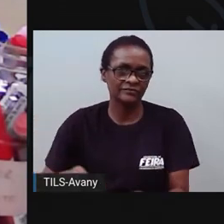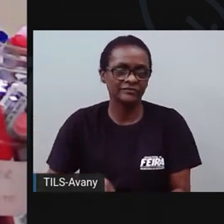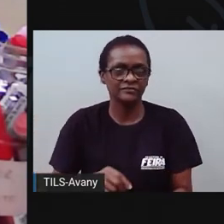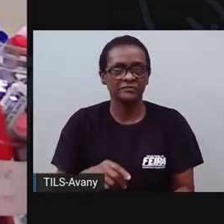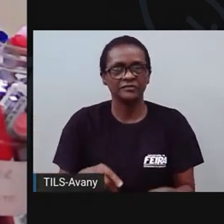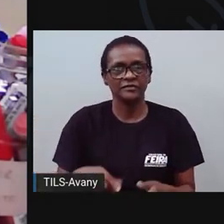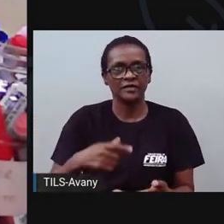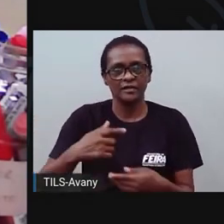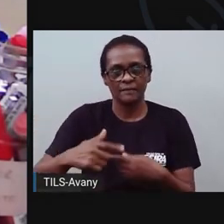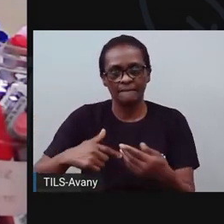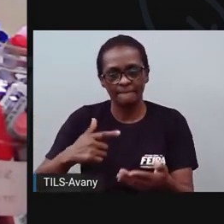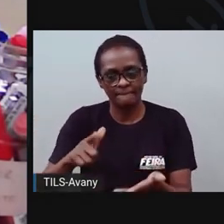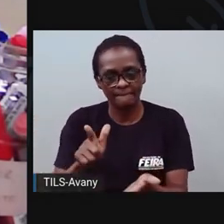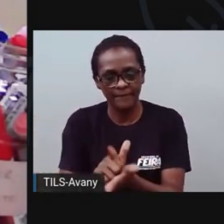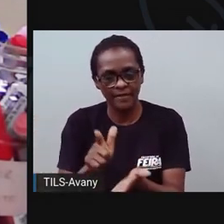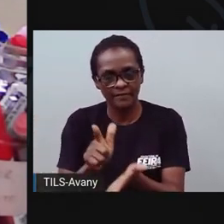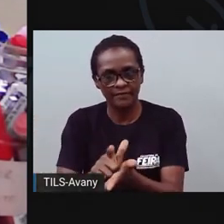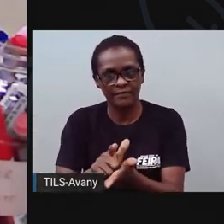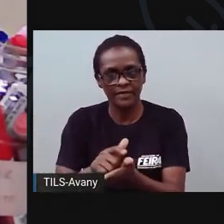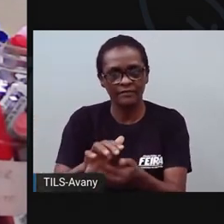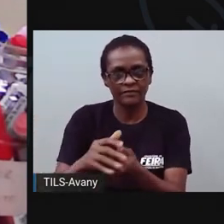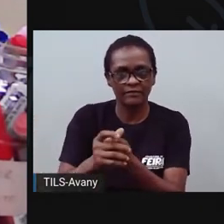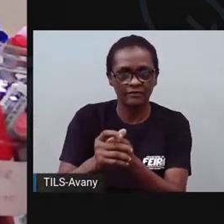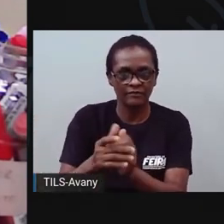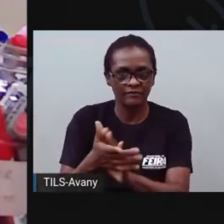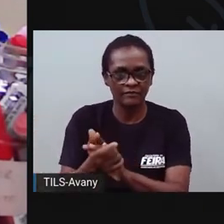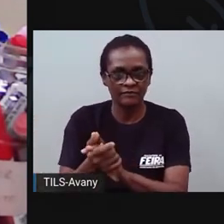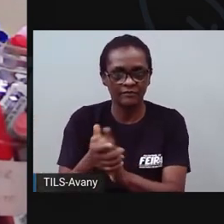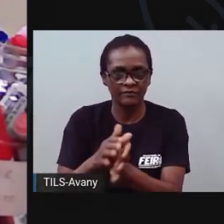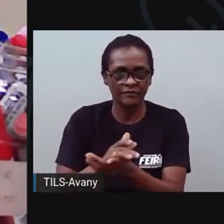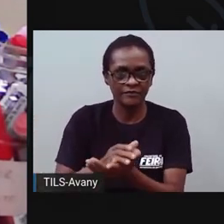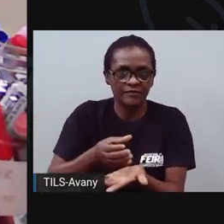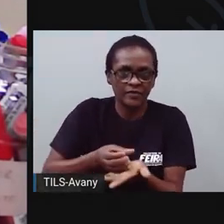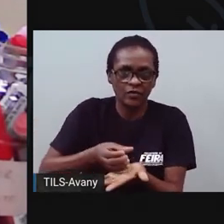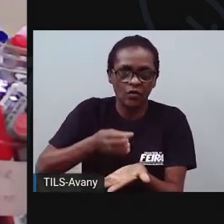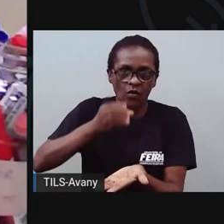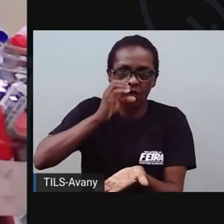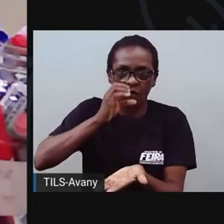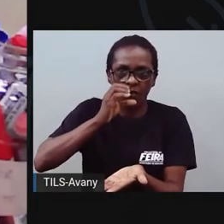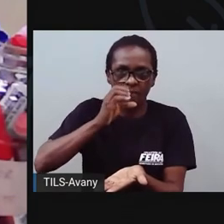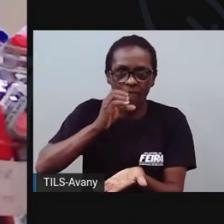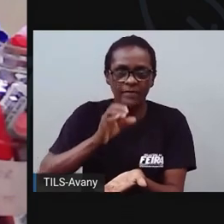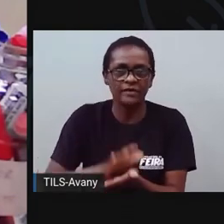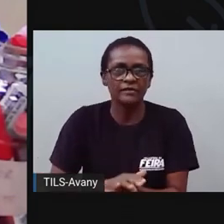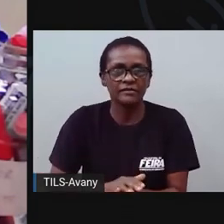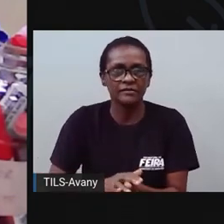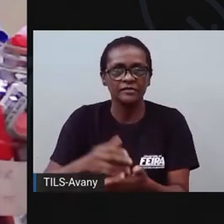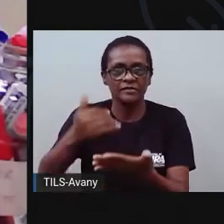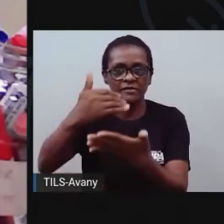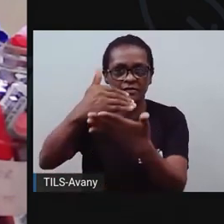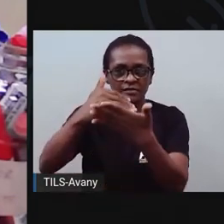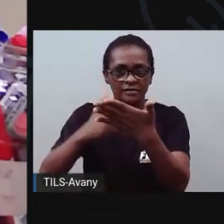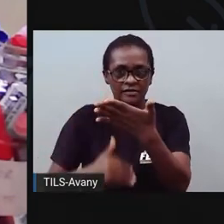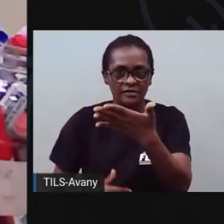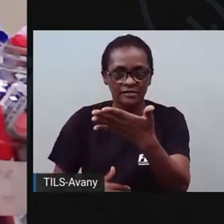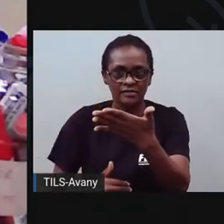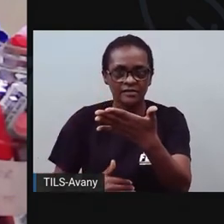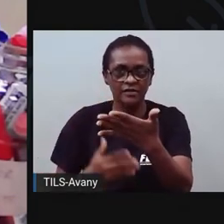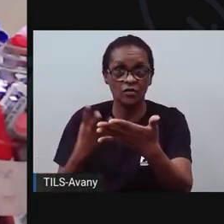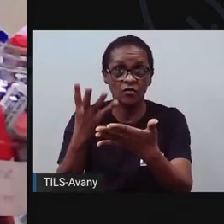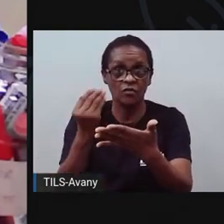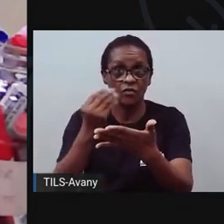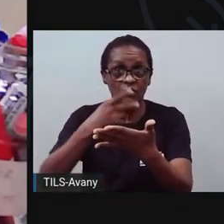Guardanapo, papel higiênico, papel toalha e copos descartáveis são produtos que também estão na lista. A quantidade de itens